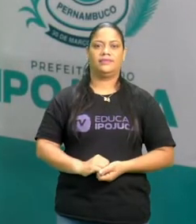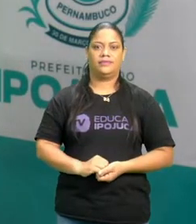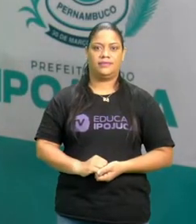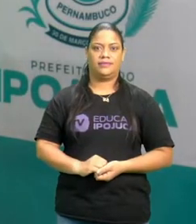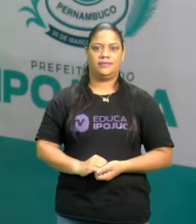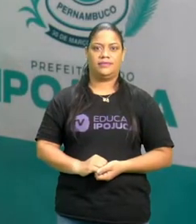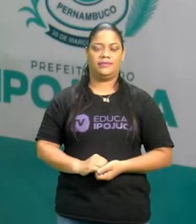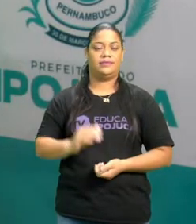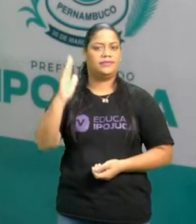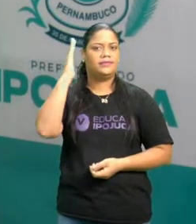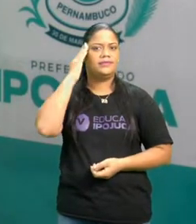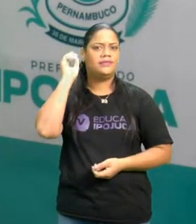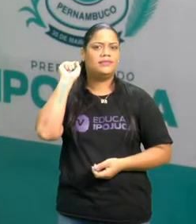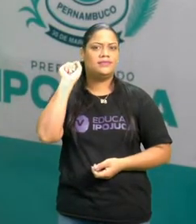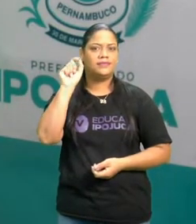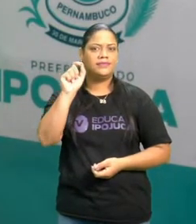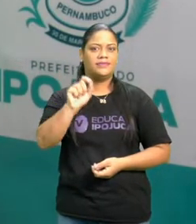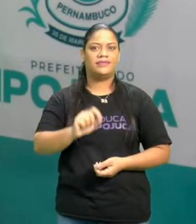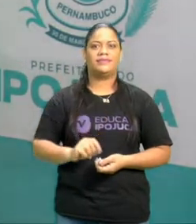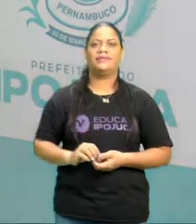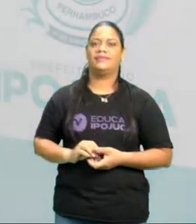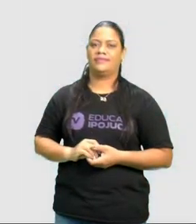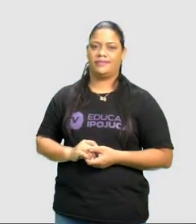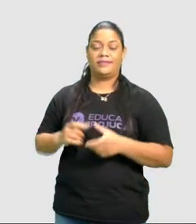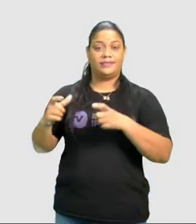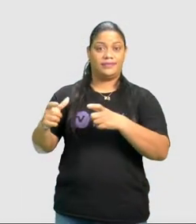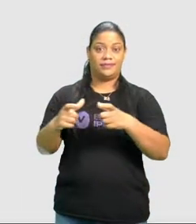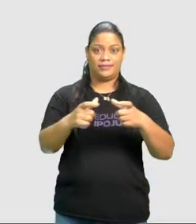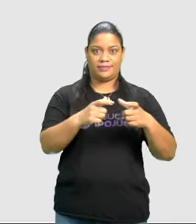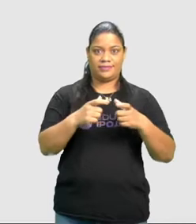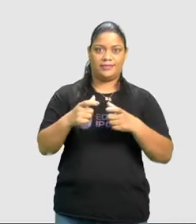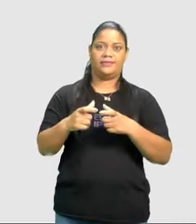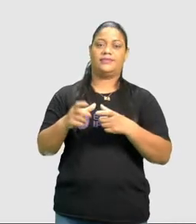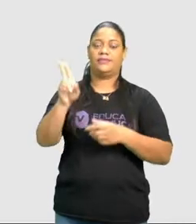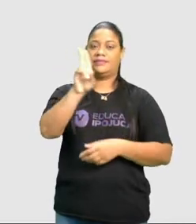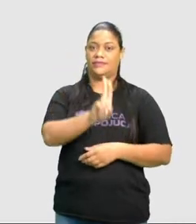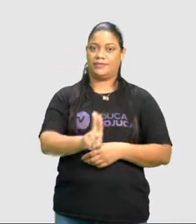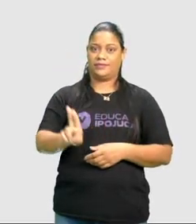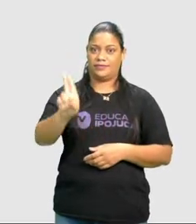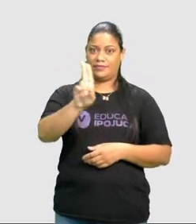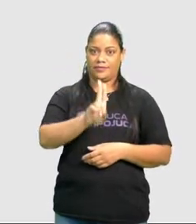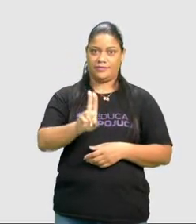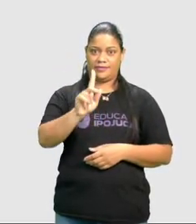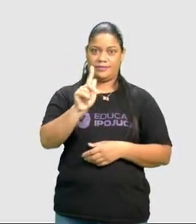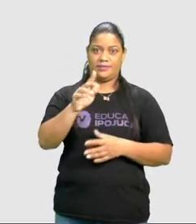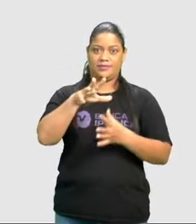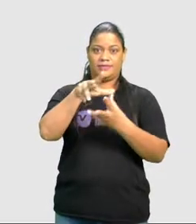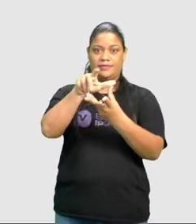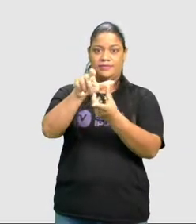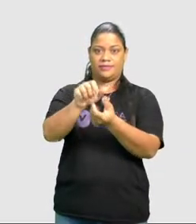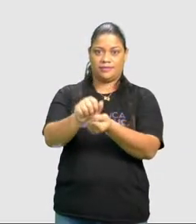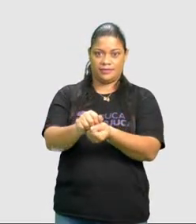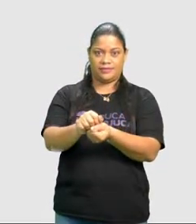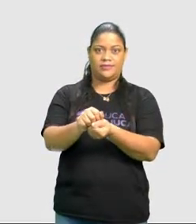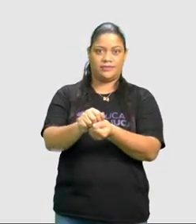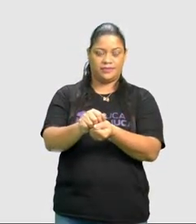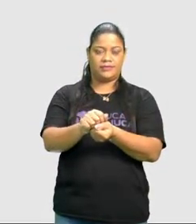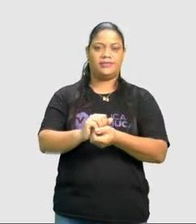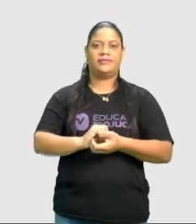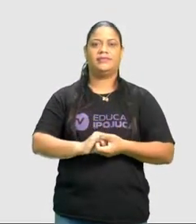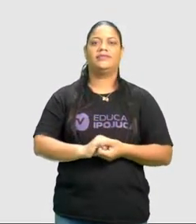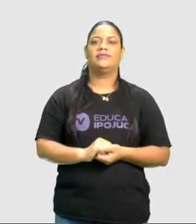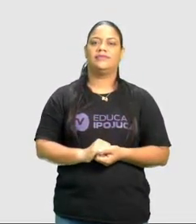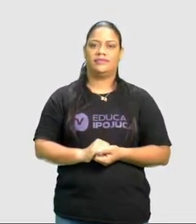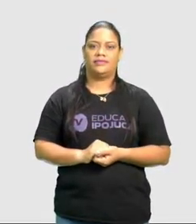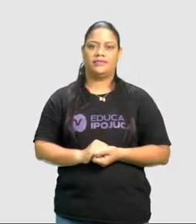Entendendo que, localização é o termo usado em geografia e áreas afins